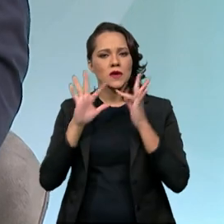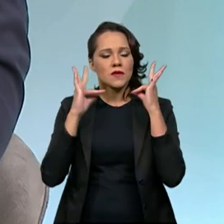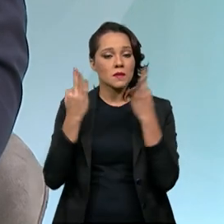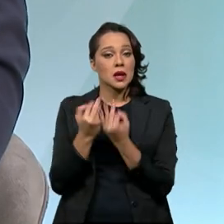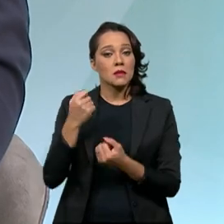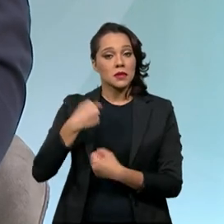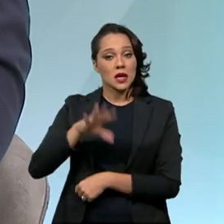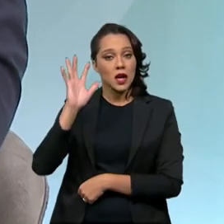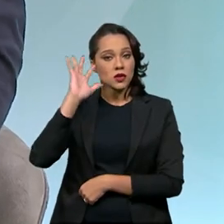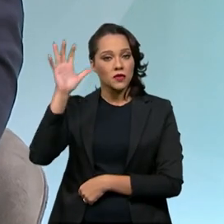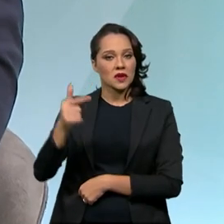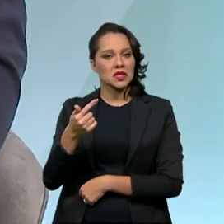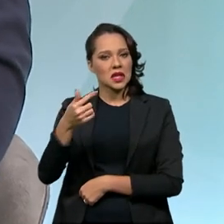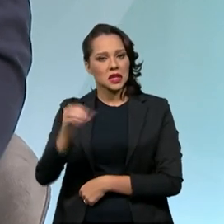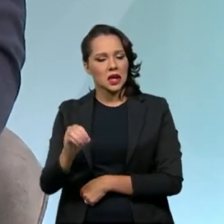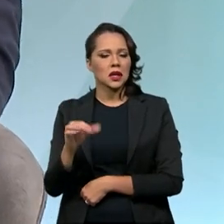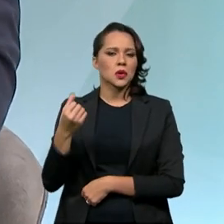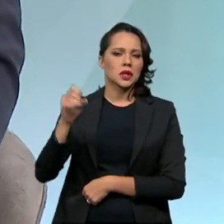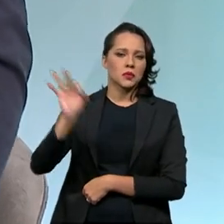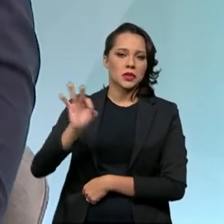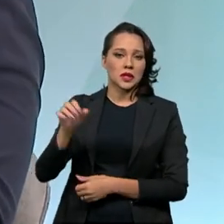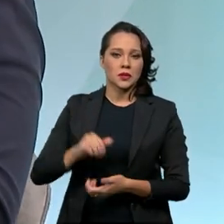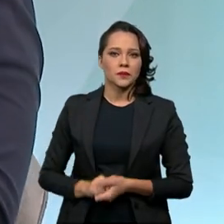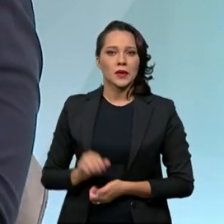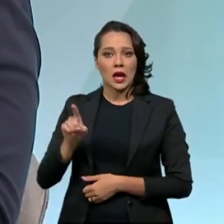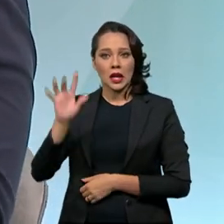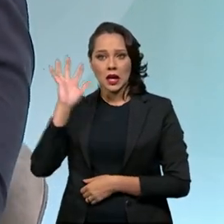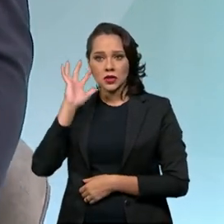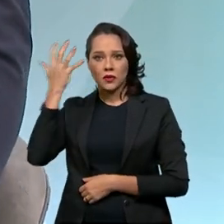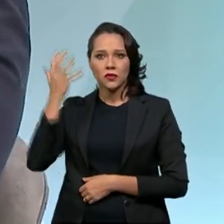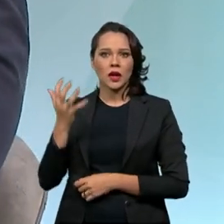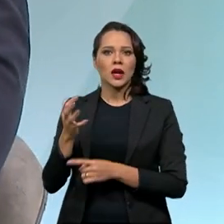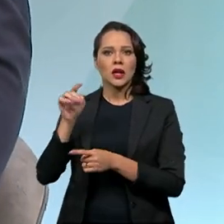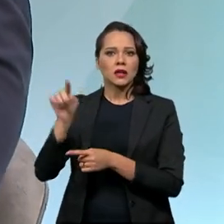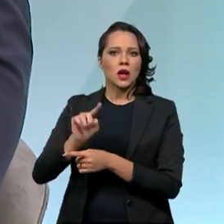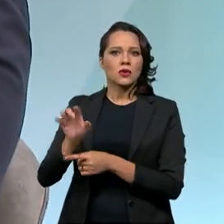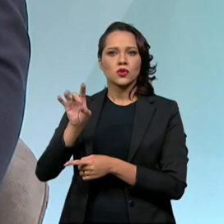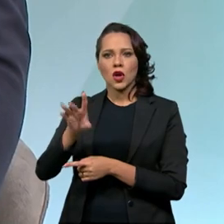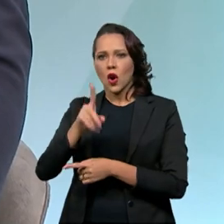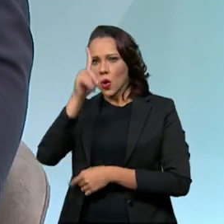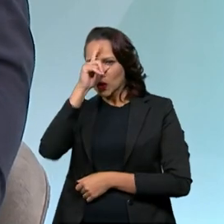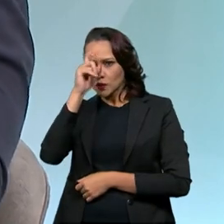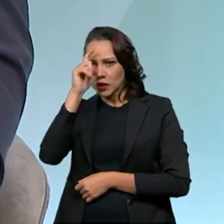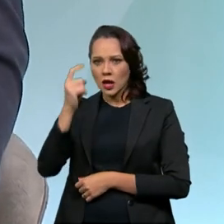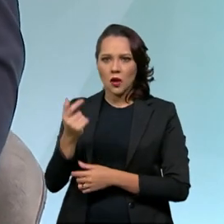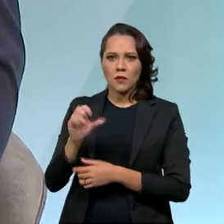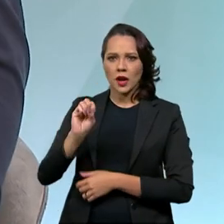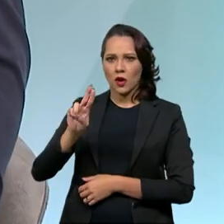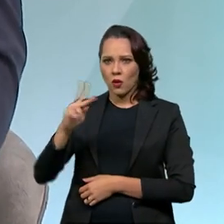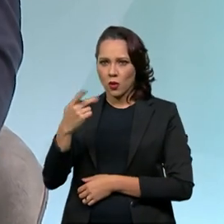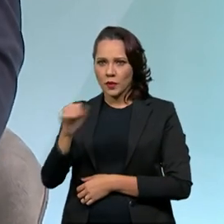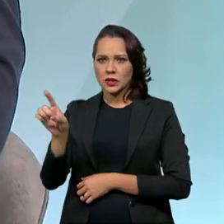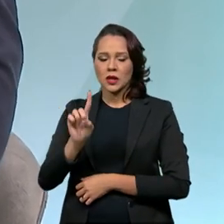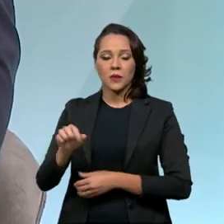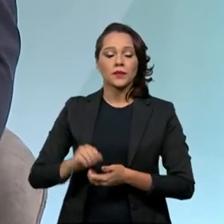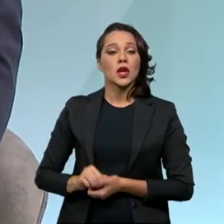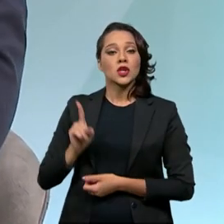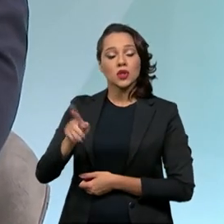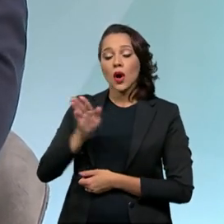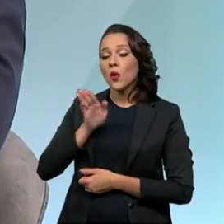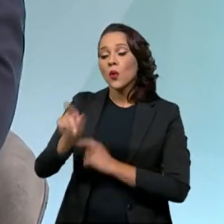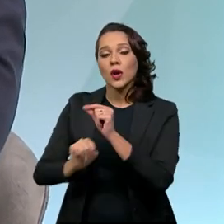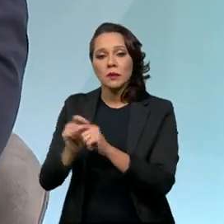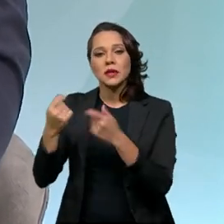resolver 70%, 80%. Significa o quê? Ele resolver não encaminhar para hospitais e para UPAs, e só encaminhar o que realmente